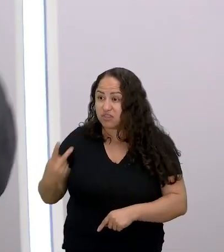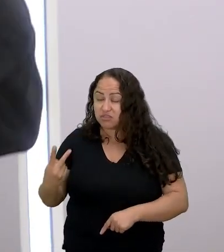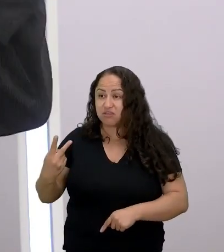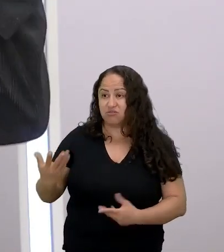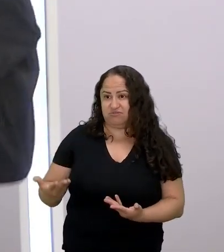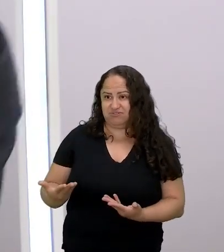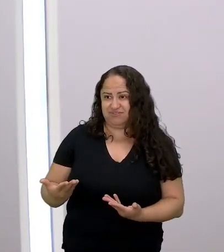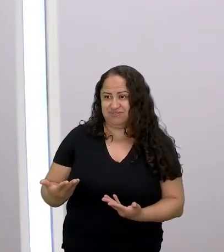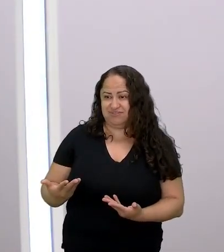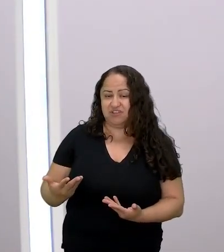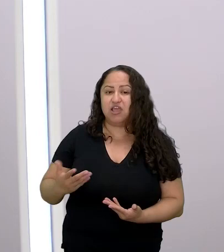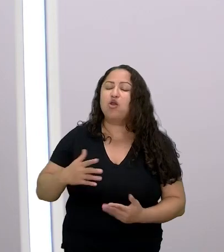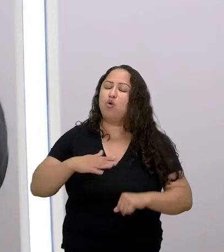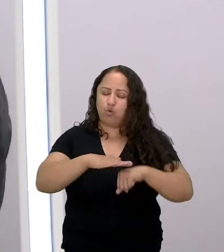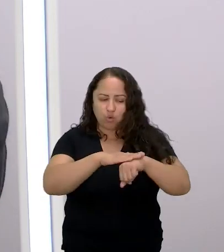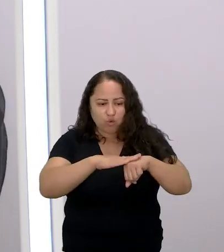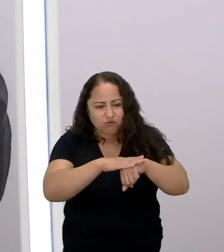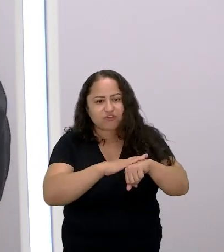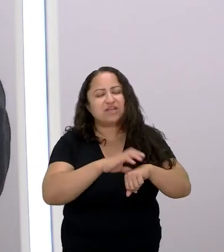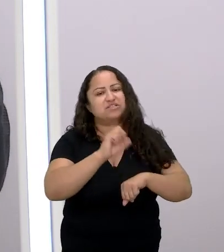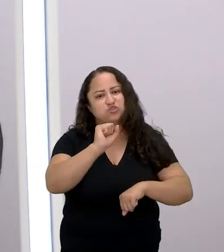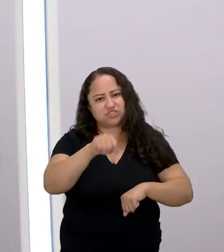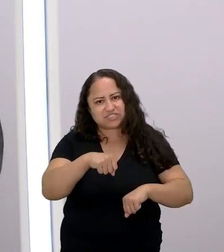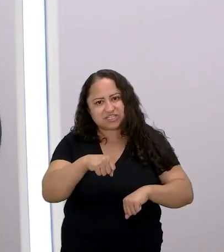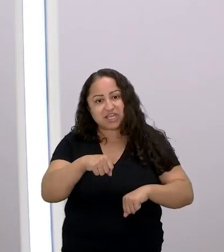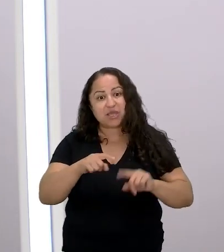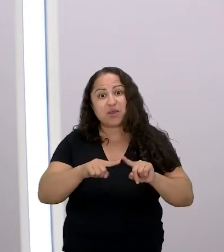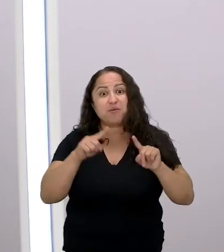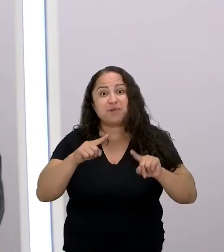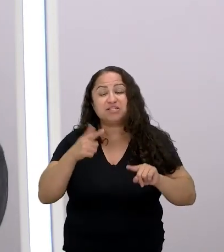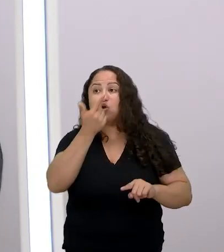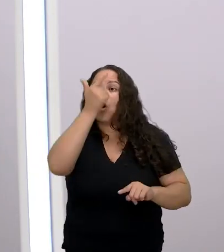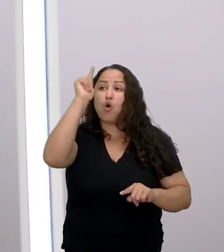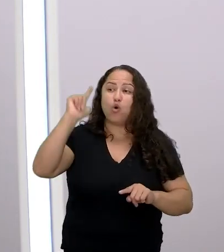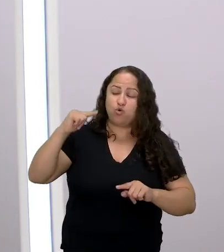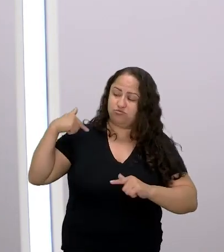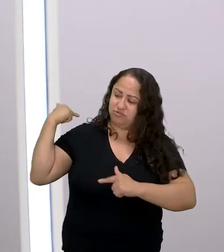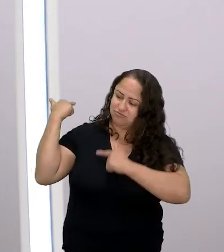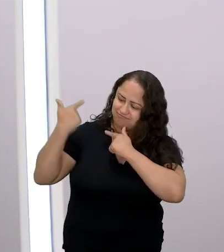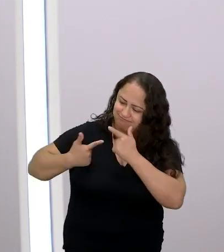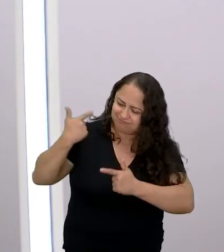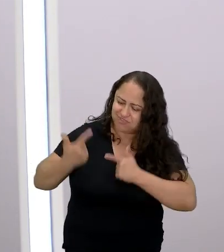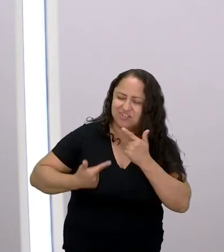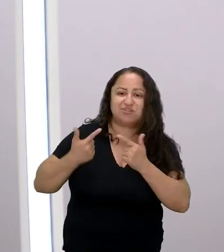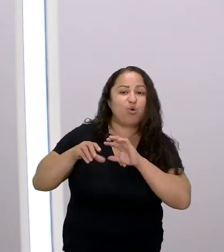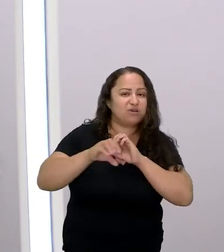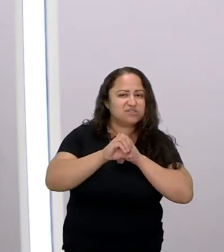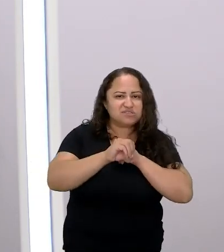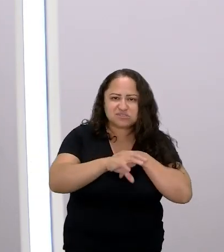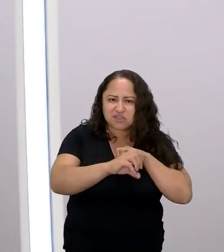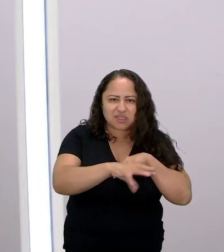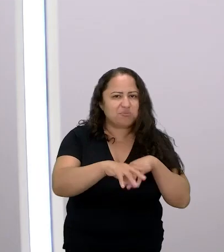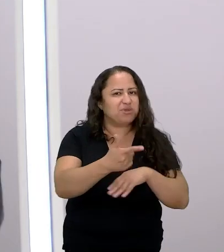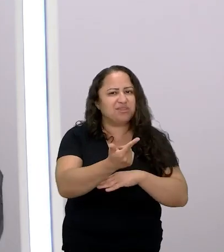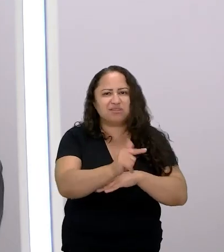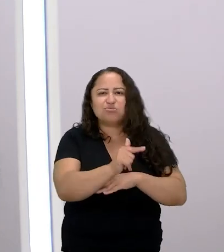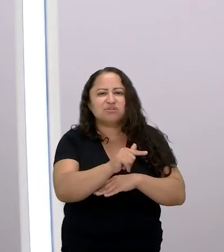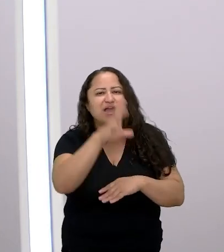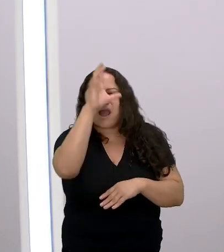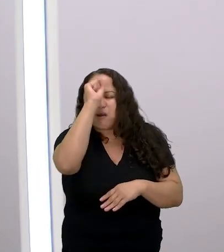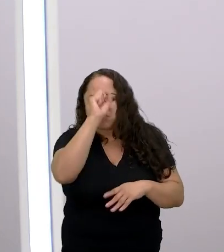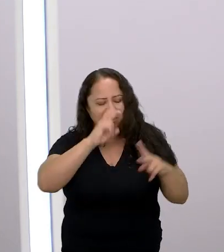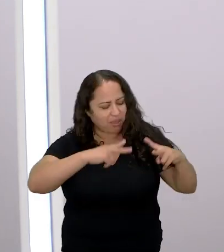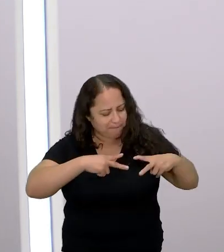é de uma outra geração que também não teve oportunidades de ensinamento, de aprender a se